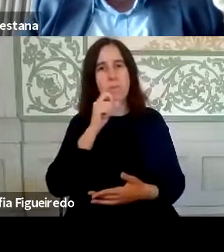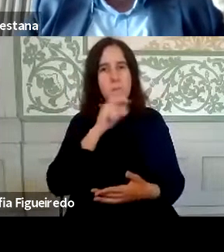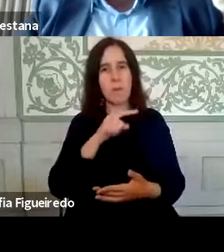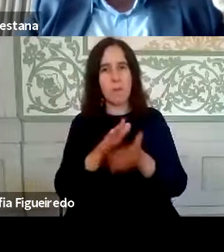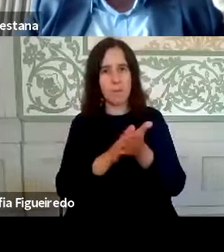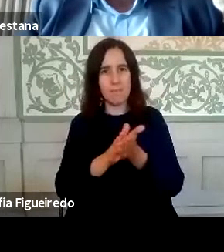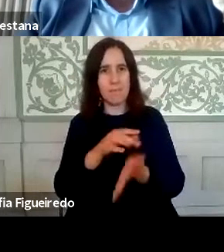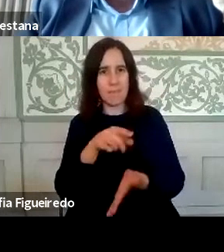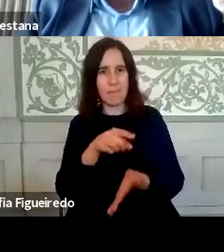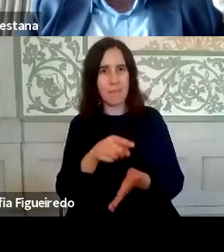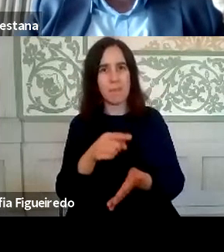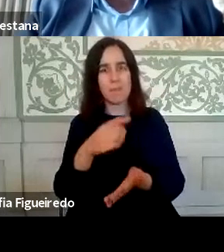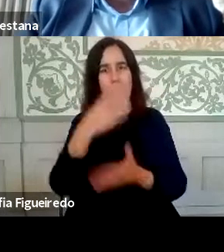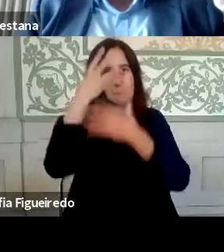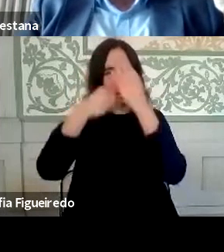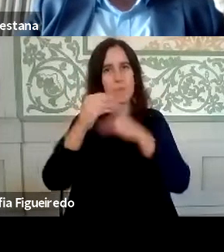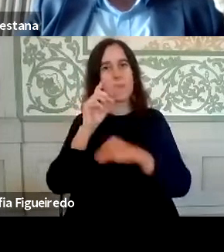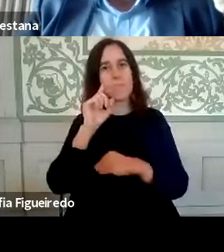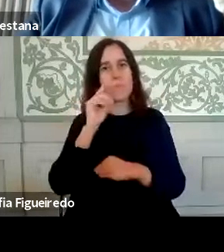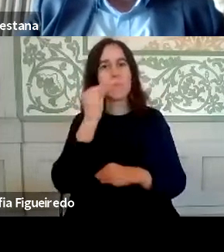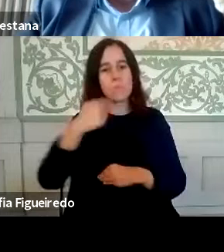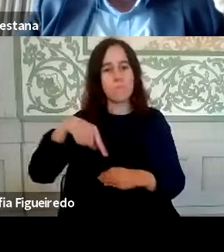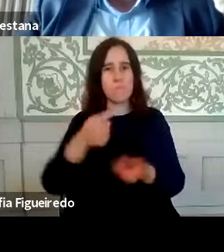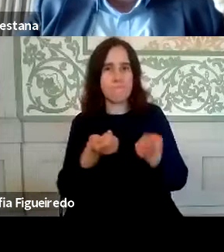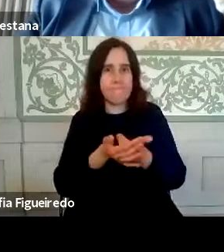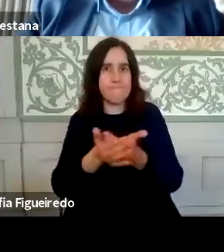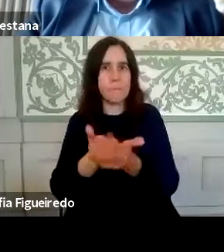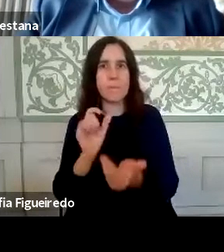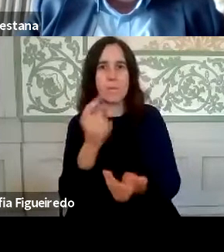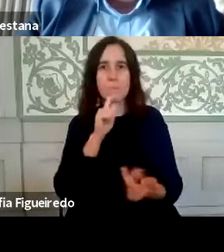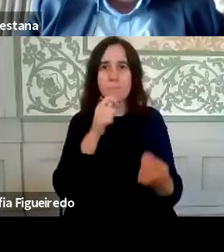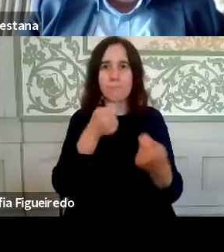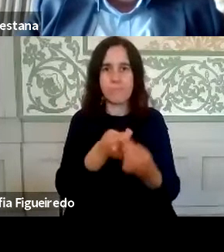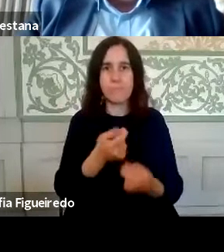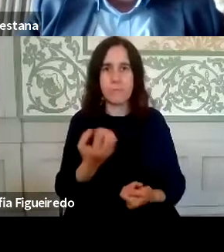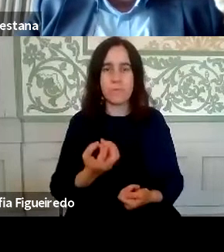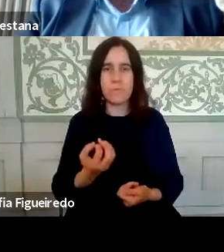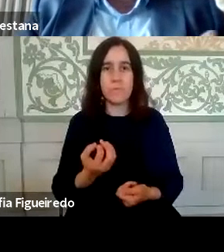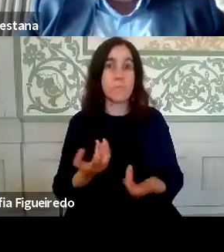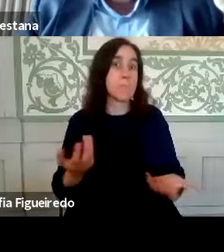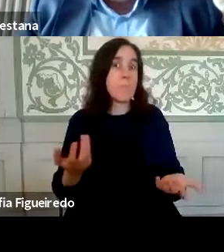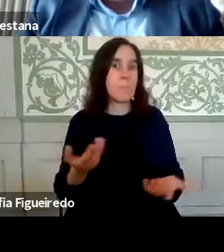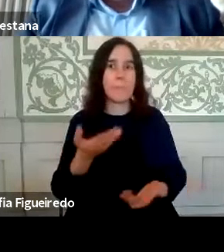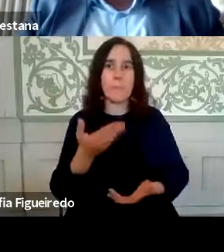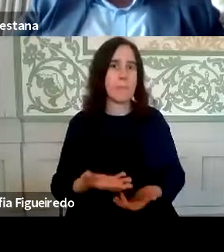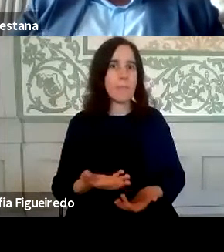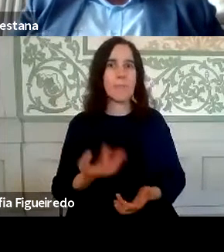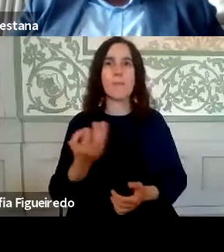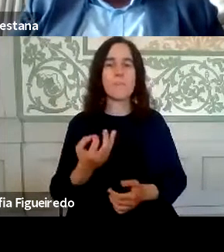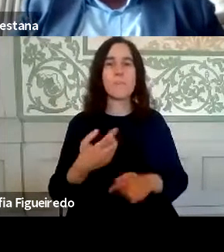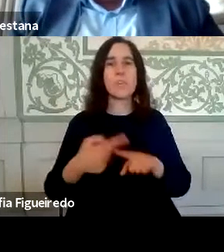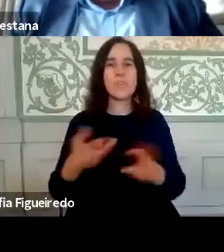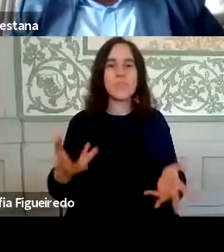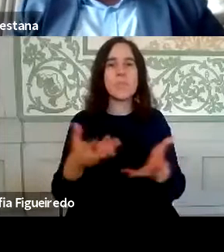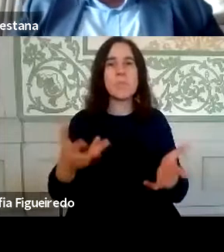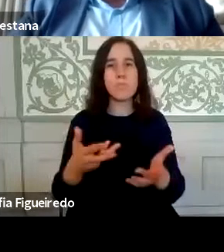daqui uma lição importante, ou a forma como nos podemos organizar para responder rapidamente a isto. Obviamente que o estímulo é um estímulo